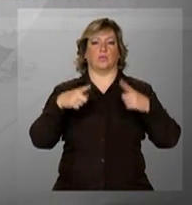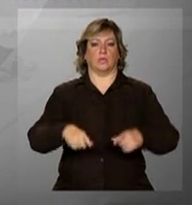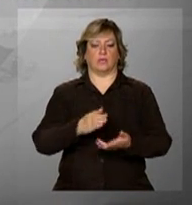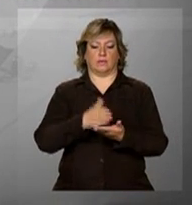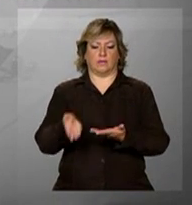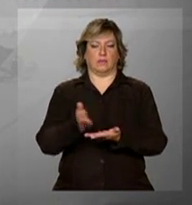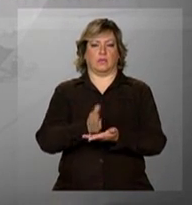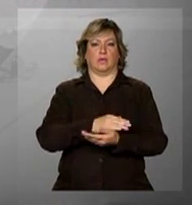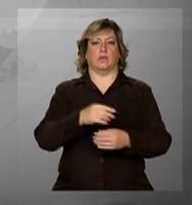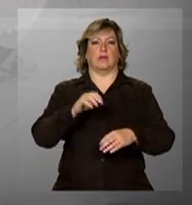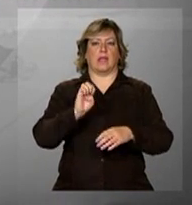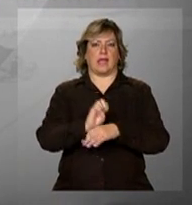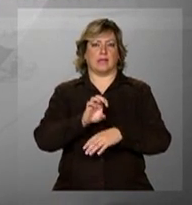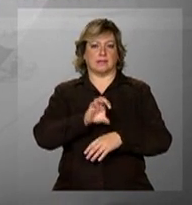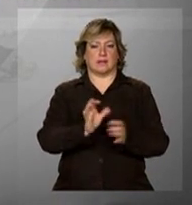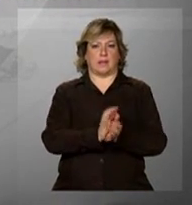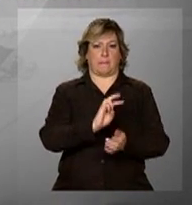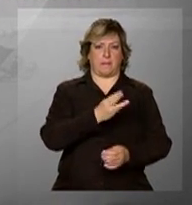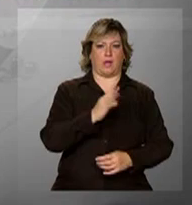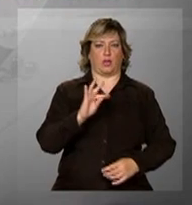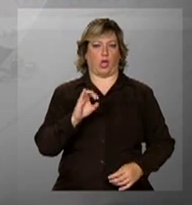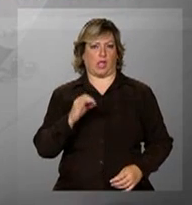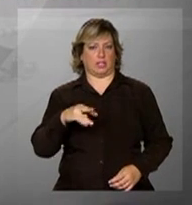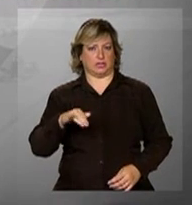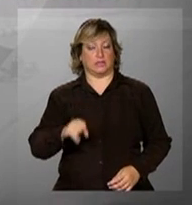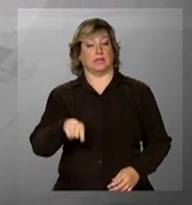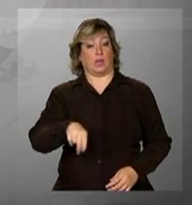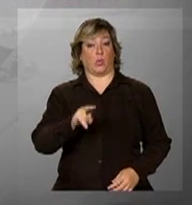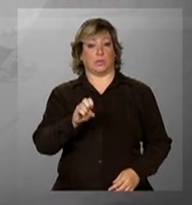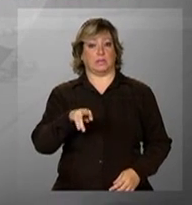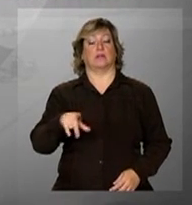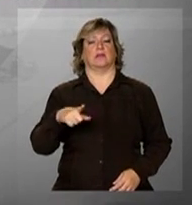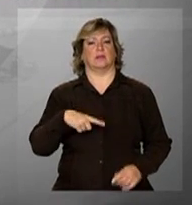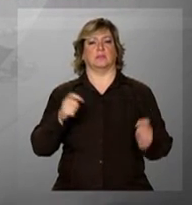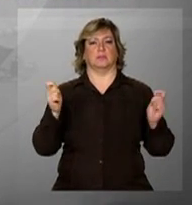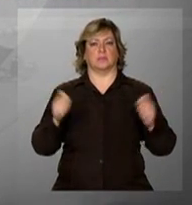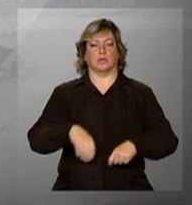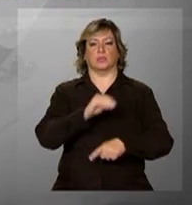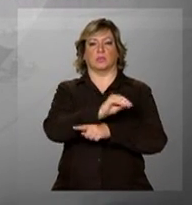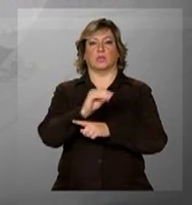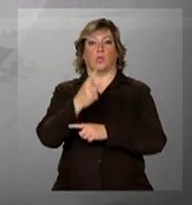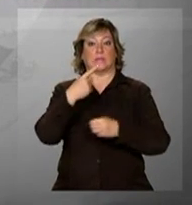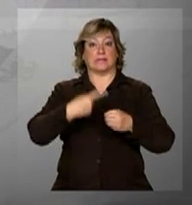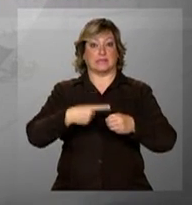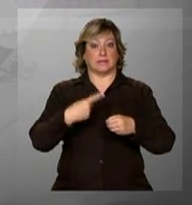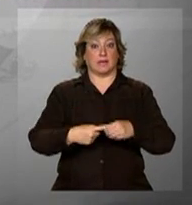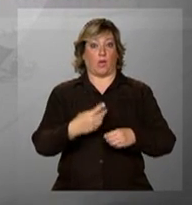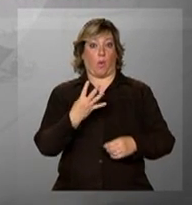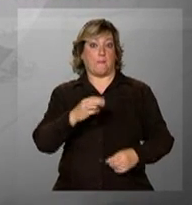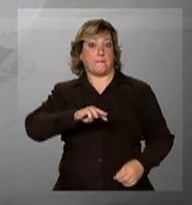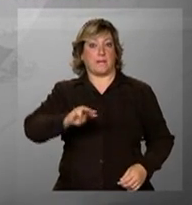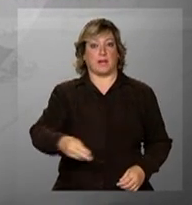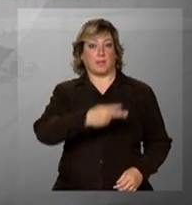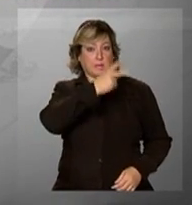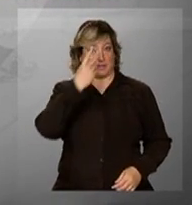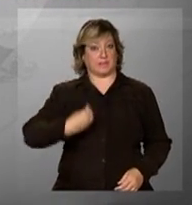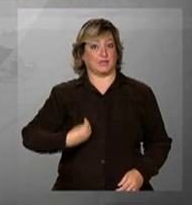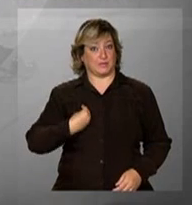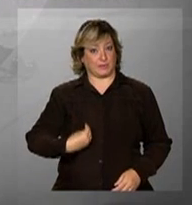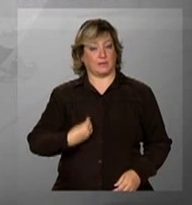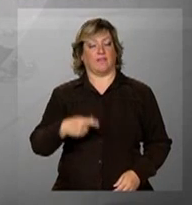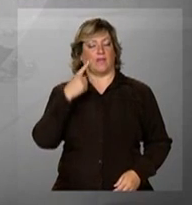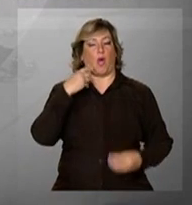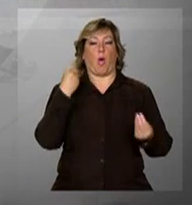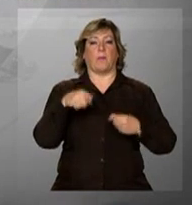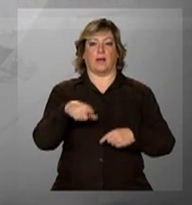divisa dos estados do Maranhão e Tocantins. A usina tem capacidade para abastecer uma cidade de 4 milhões de habitantes.